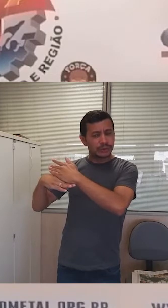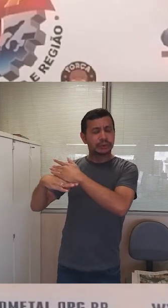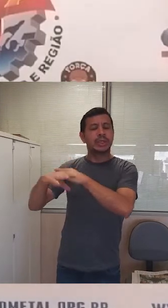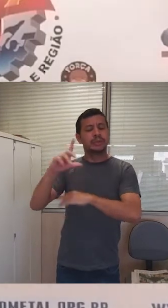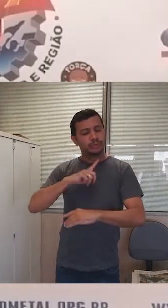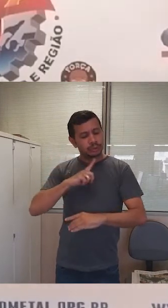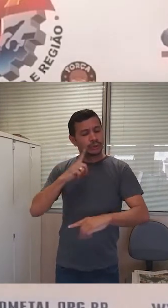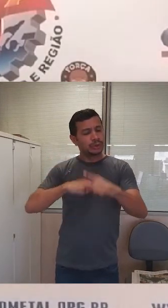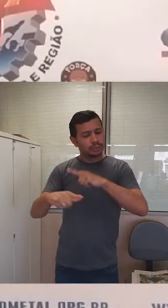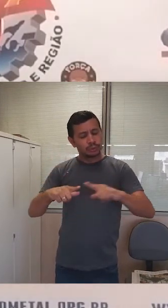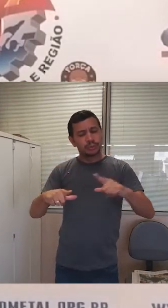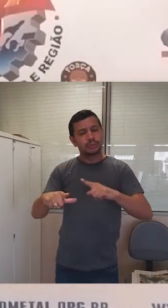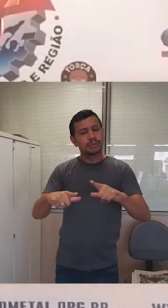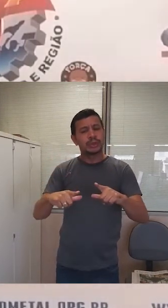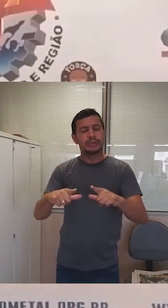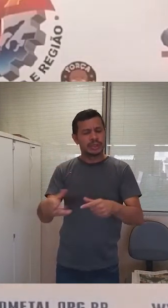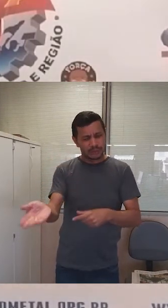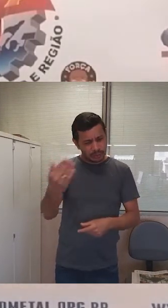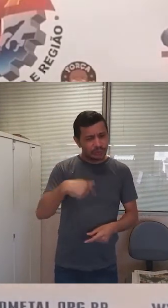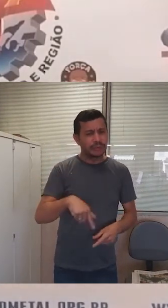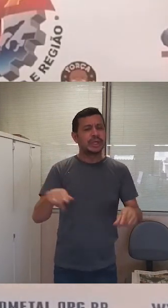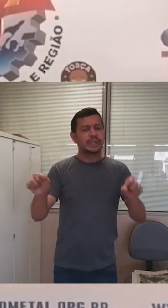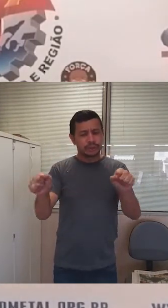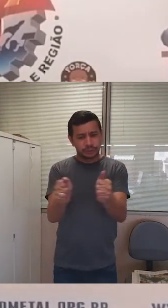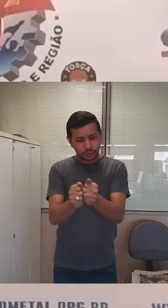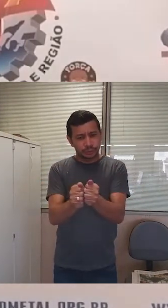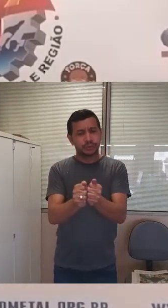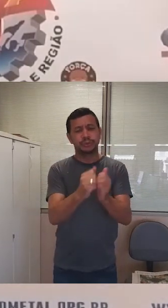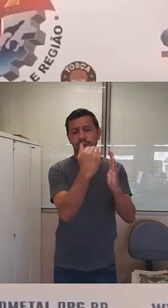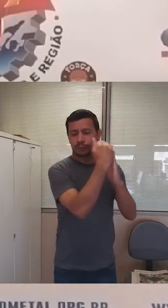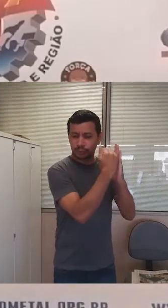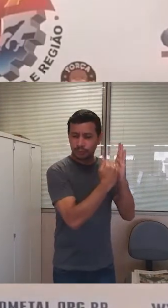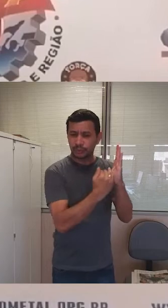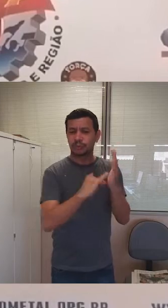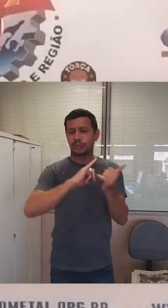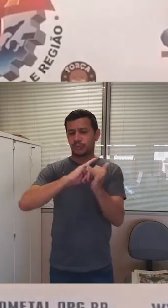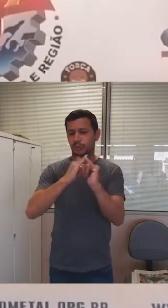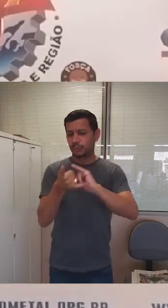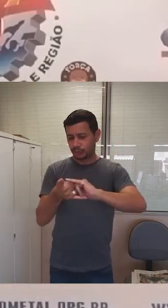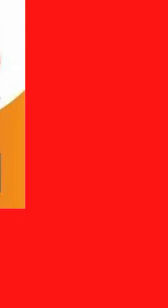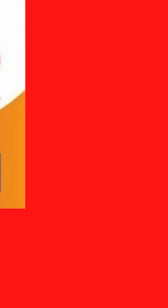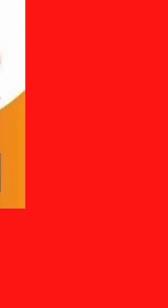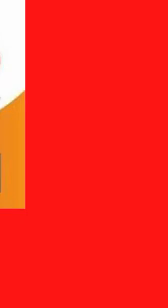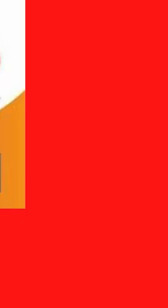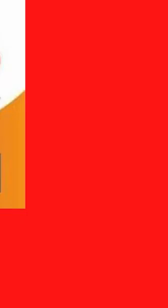doenças relacionadas ao trabalho. Participe! Inscreva-se pelo Sindizap.